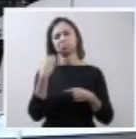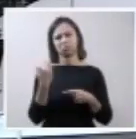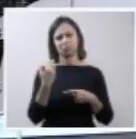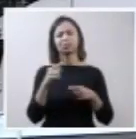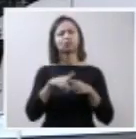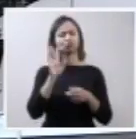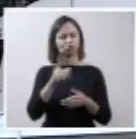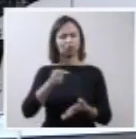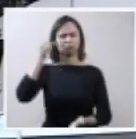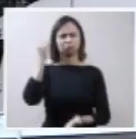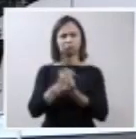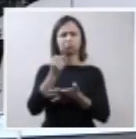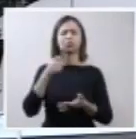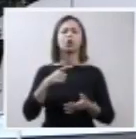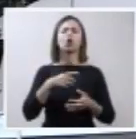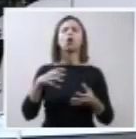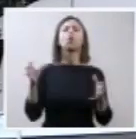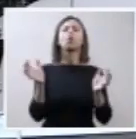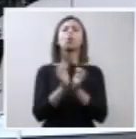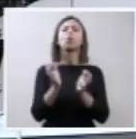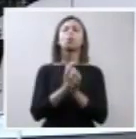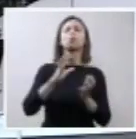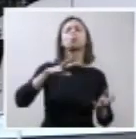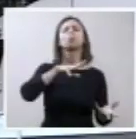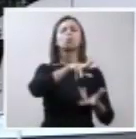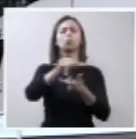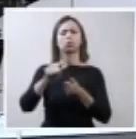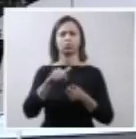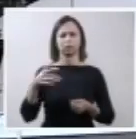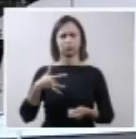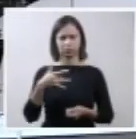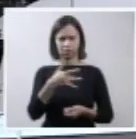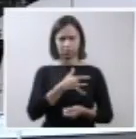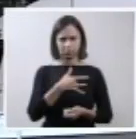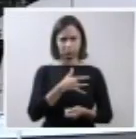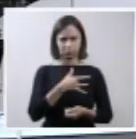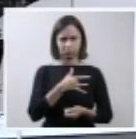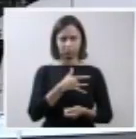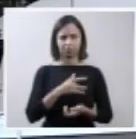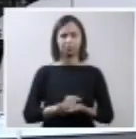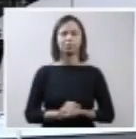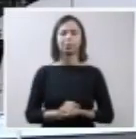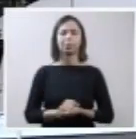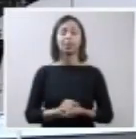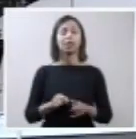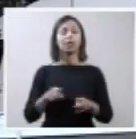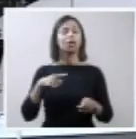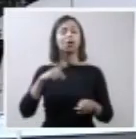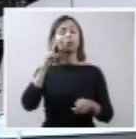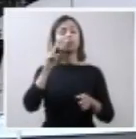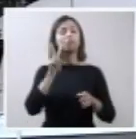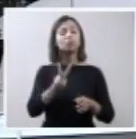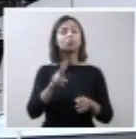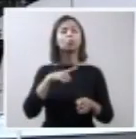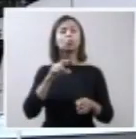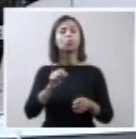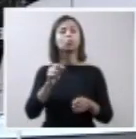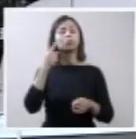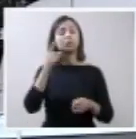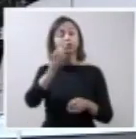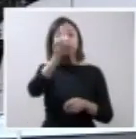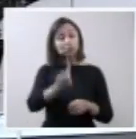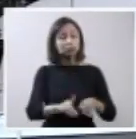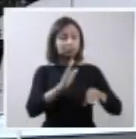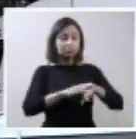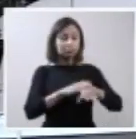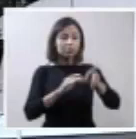atestada pela Organização Mundial da Saúde. A discussão, estabelecida, visa garantir o direito de escolha